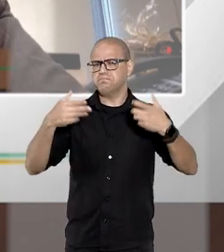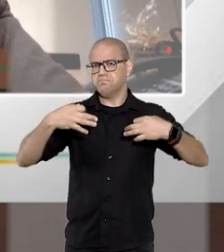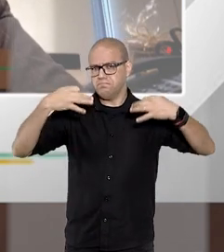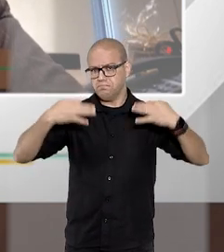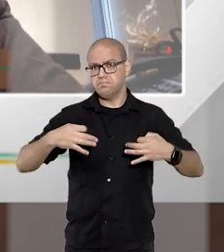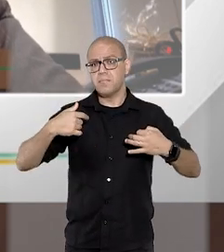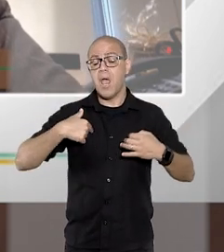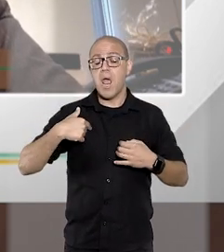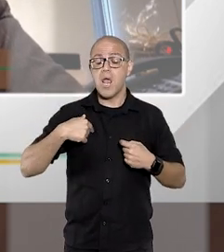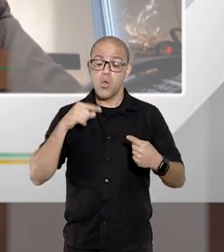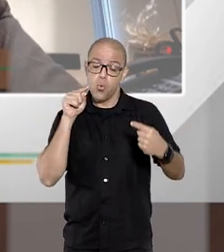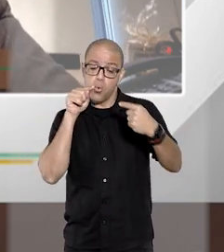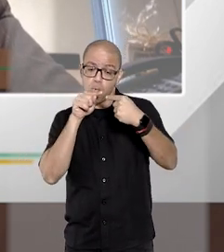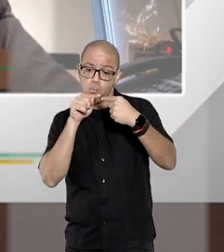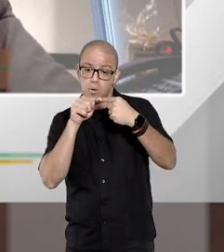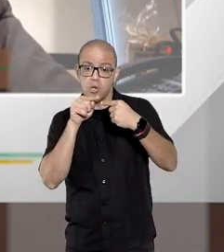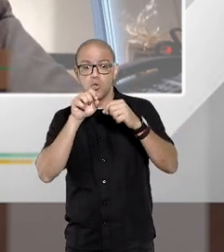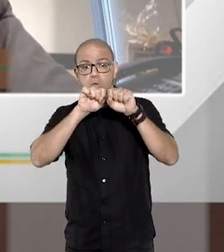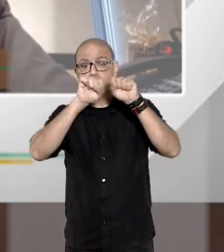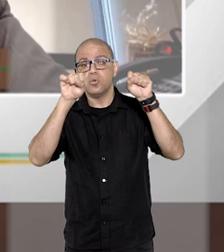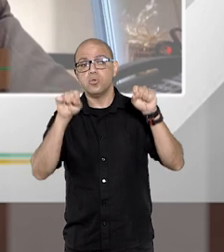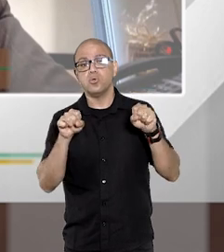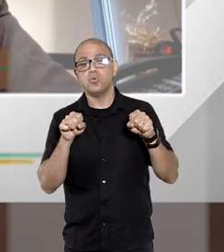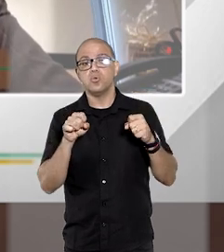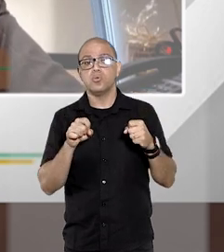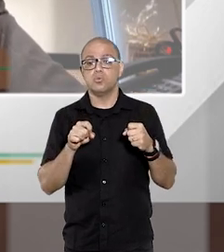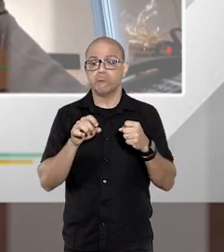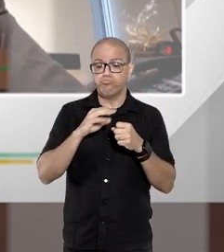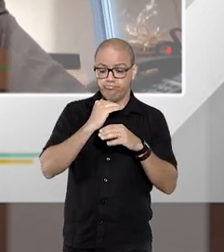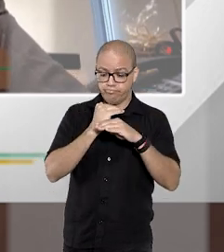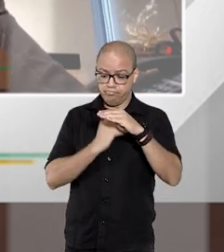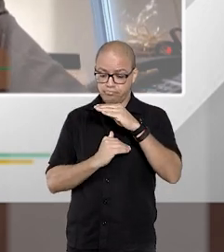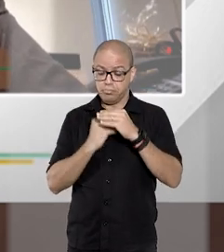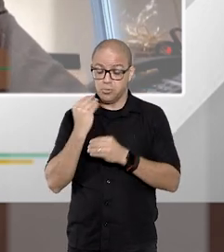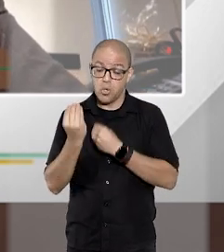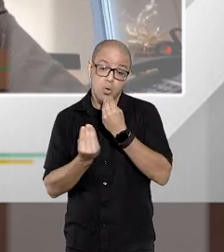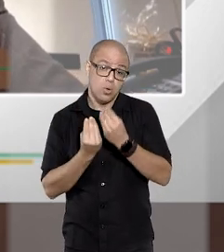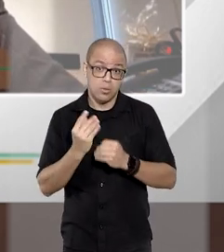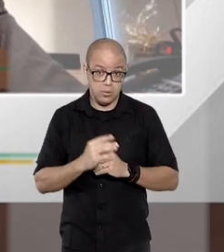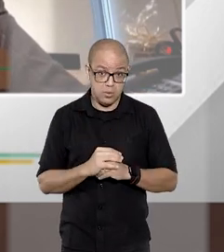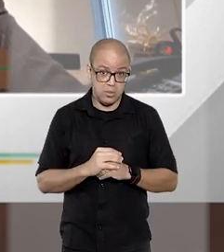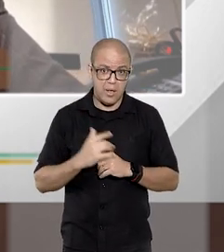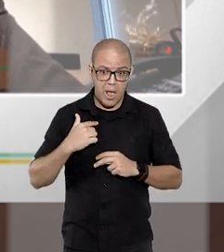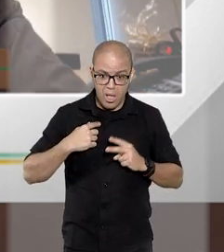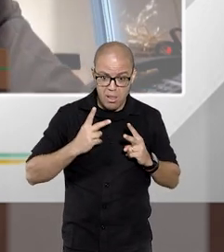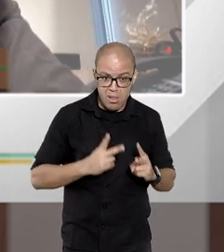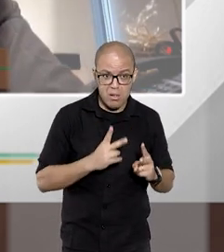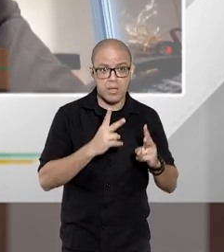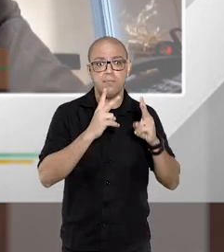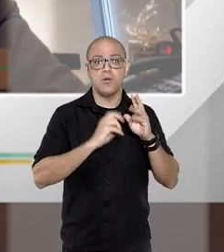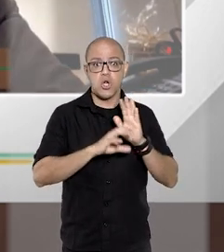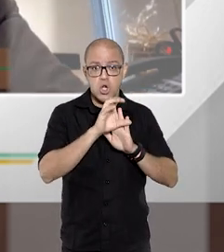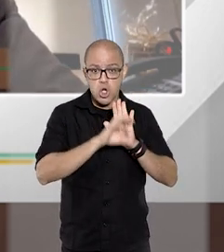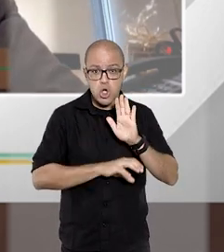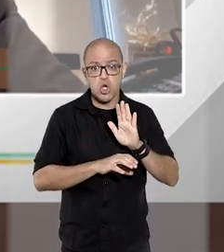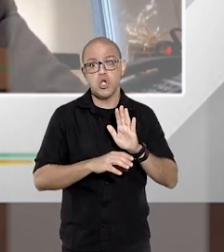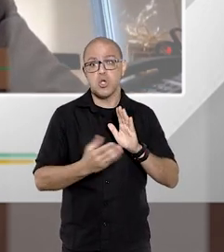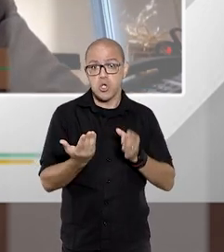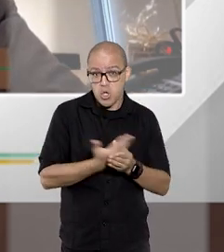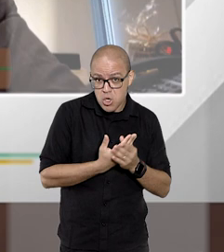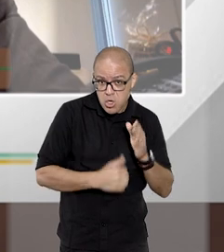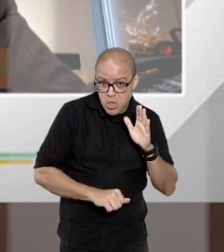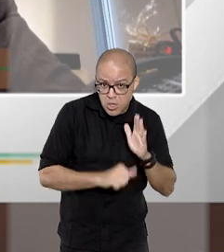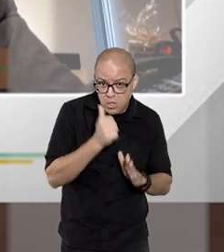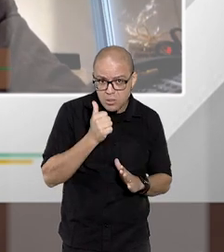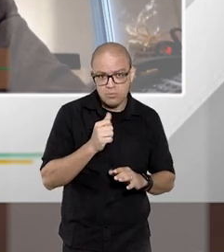como eu vou aplicar o sistema de subsidiariedade eu vou sempre no código de processo primeiro